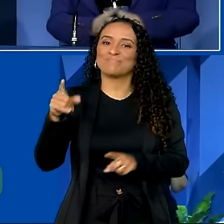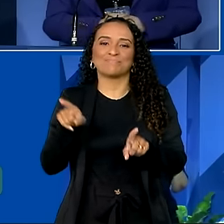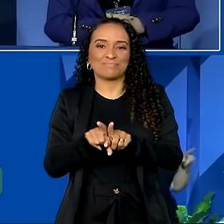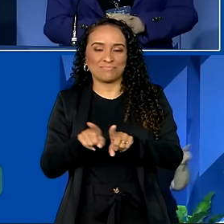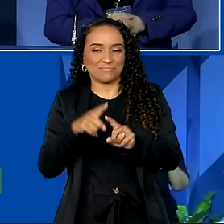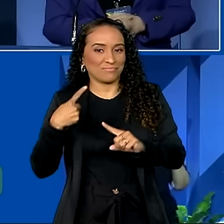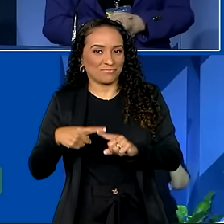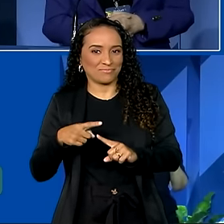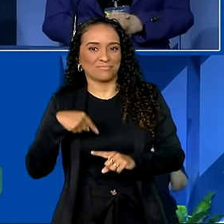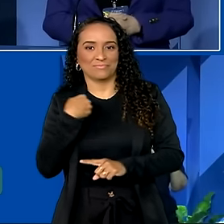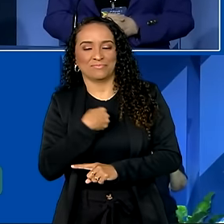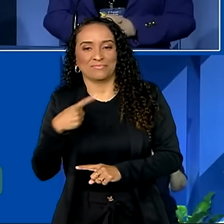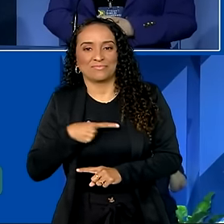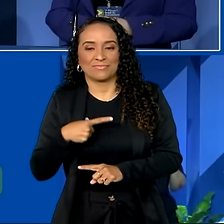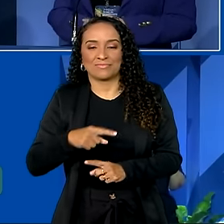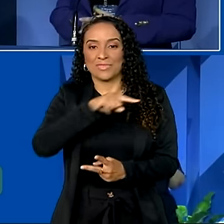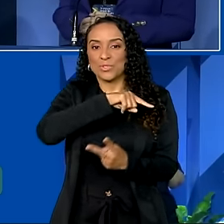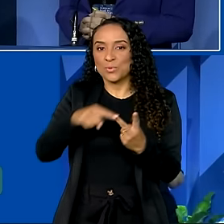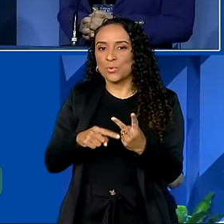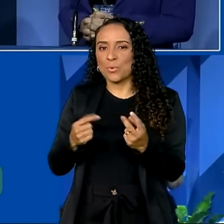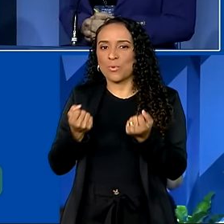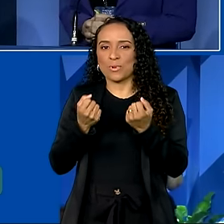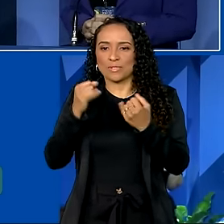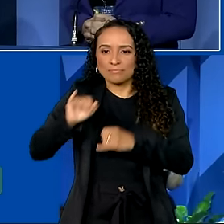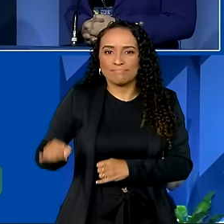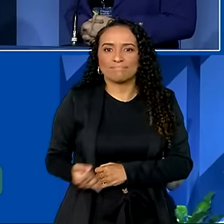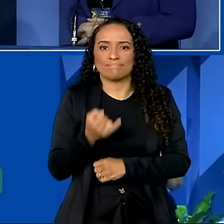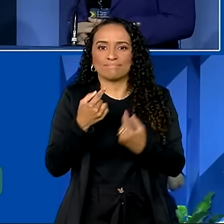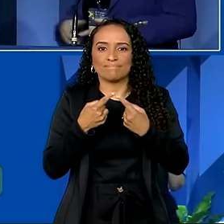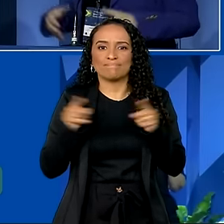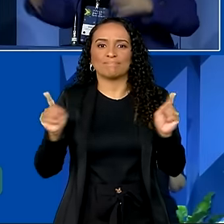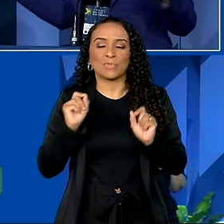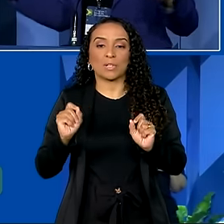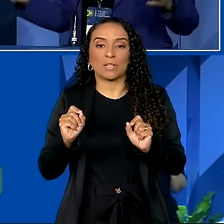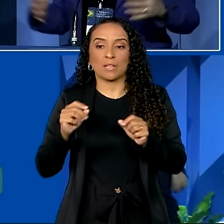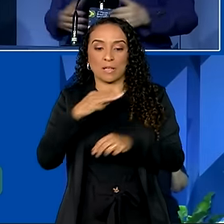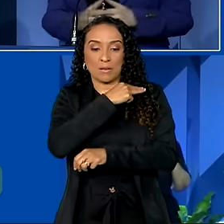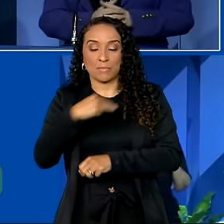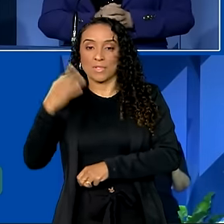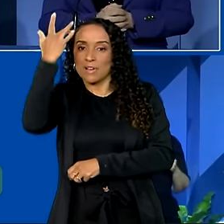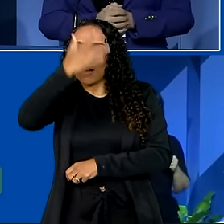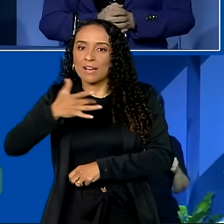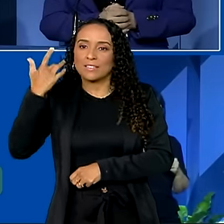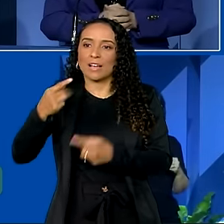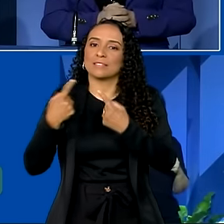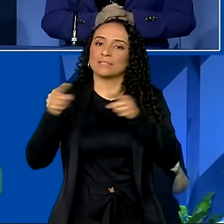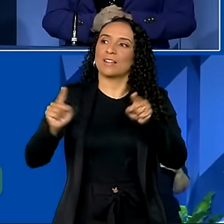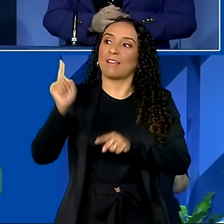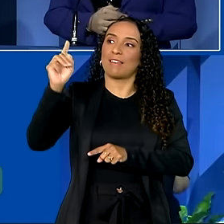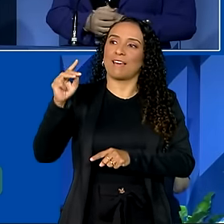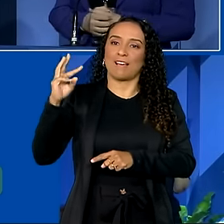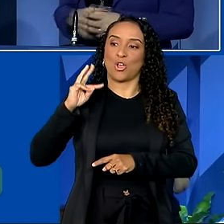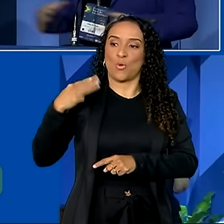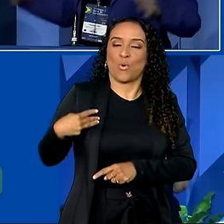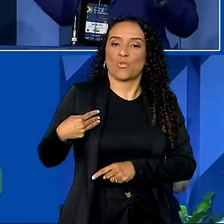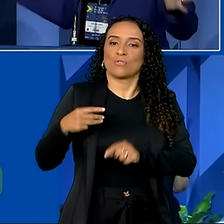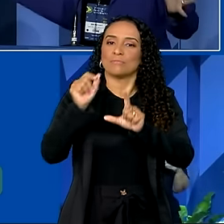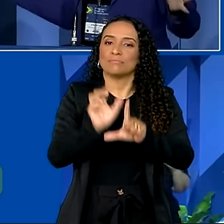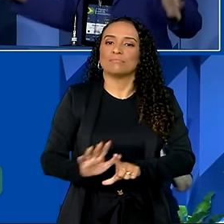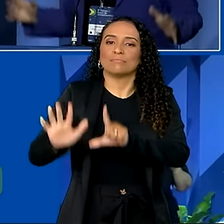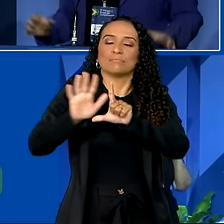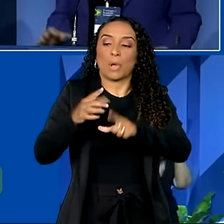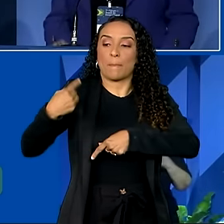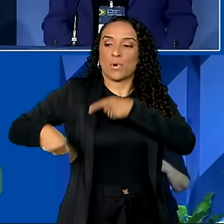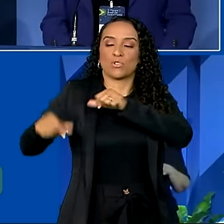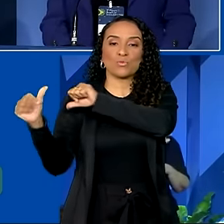também porque nós temos duas grandes janelas de oportunidade. O ministro Haddad lançou em Washington o portal da política de